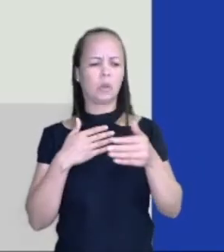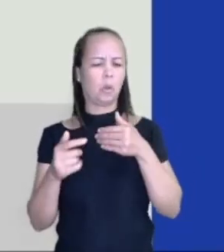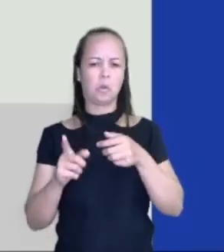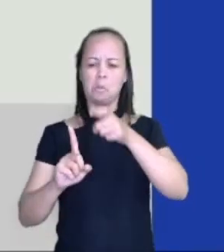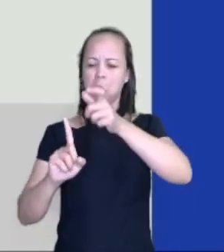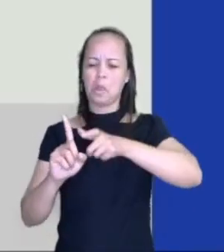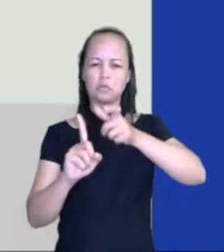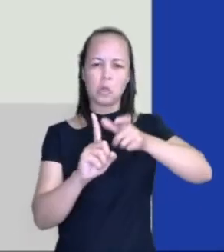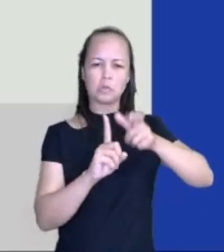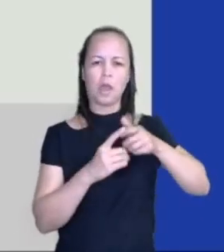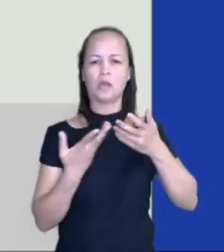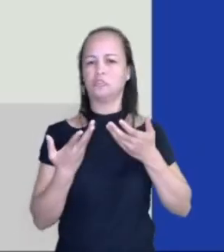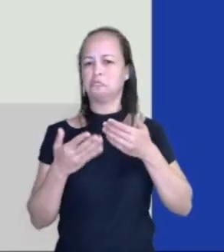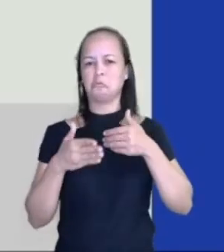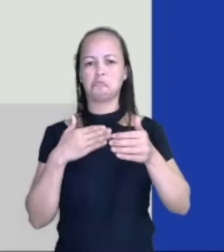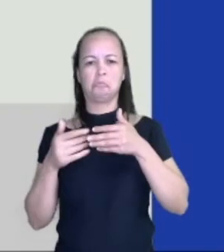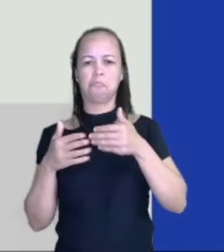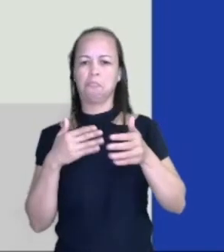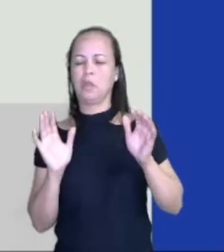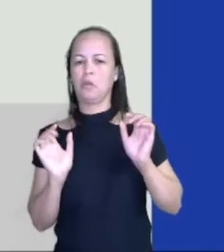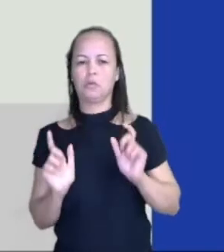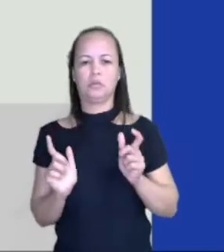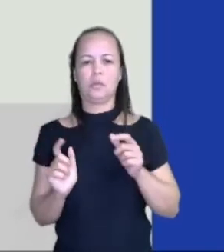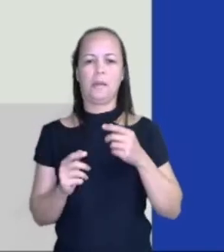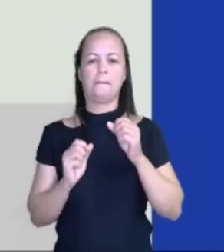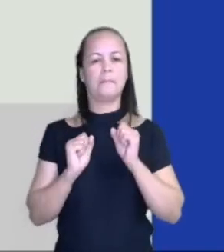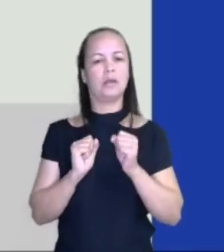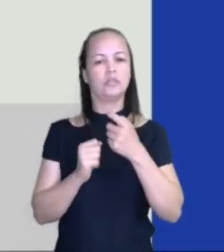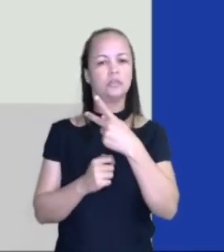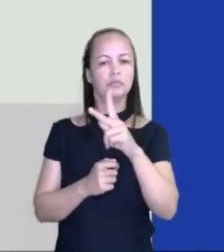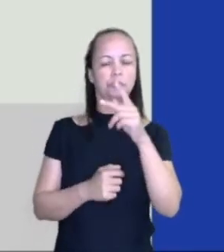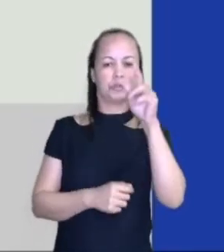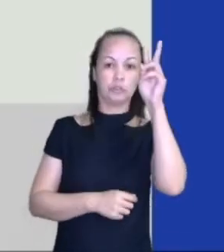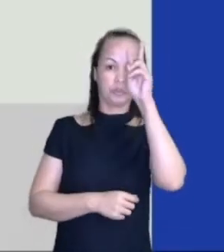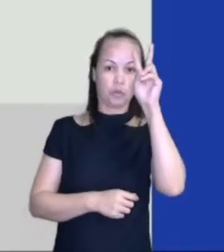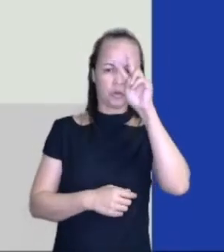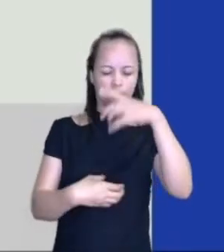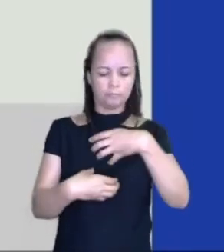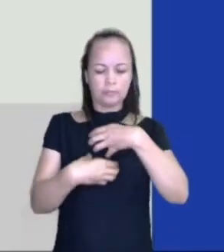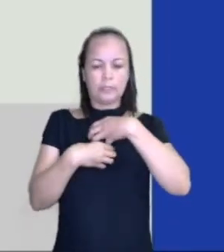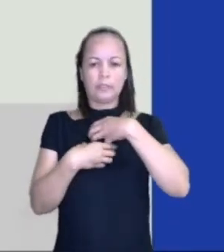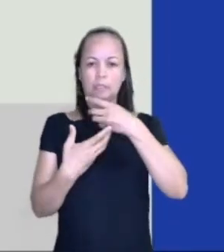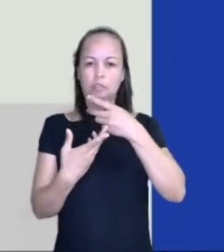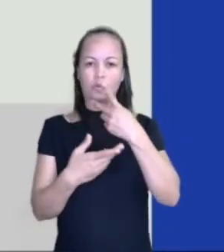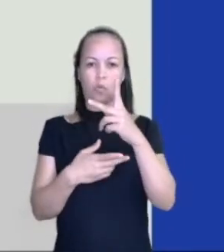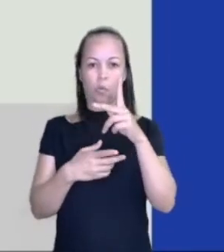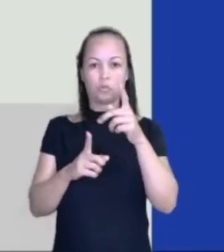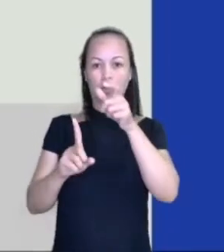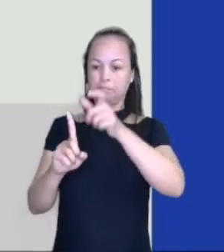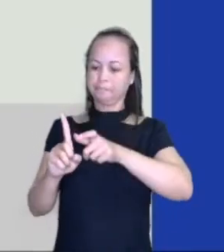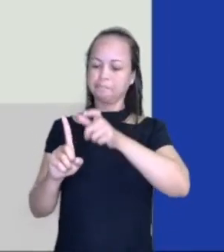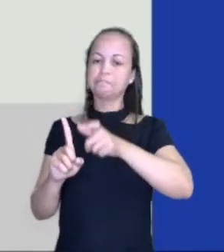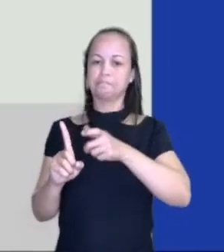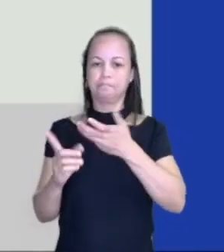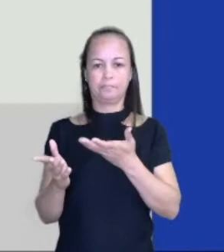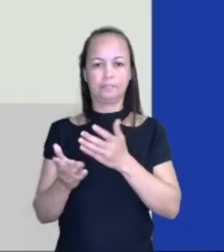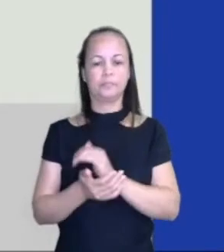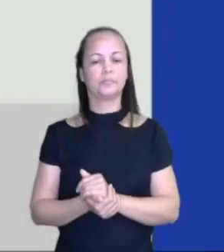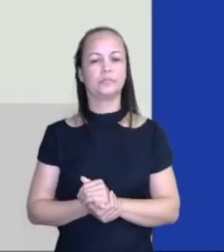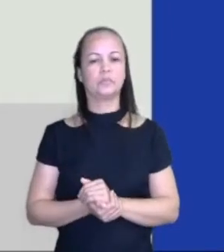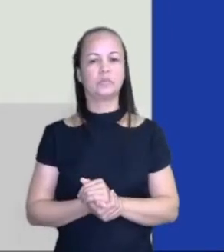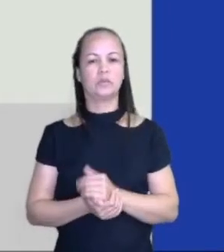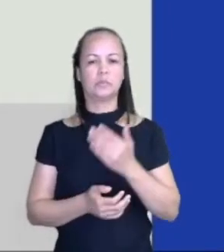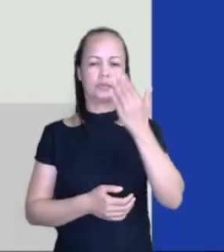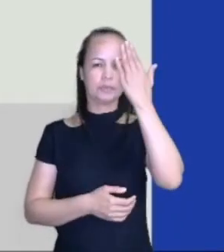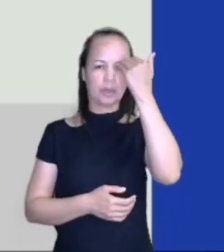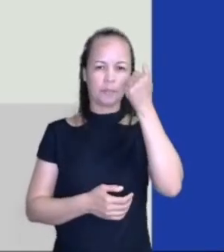básica para ser personagem. Basta a tua história fazer sentido com o teu personagem. Vamos saber mais